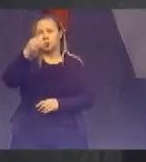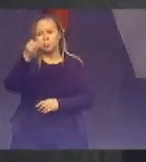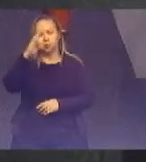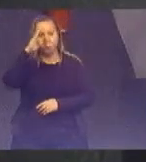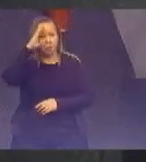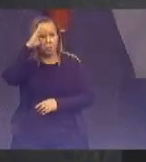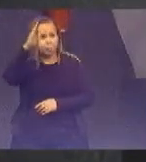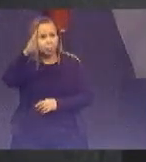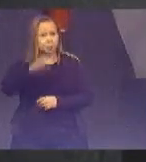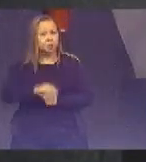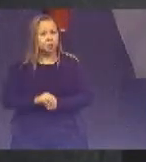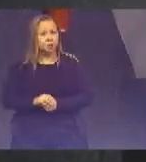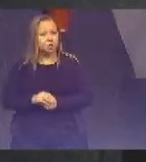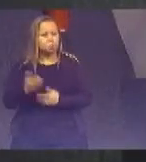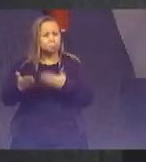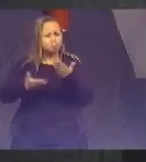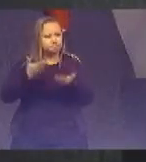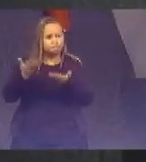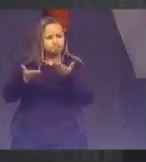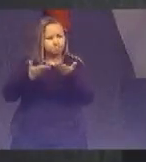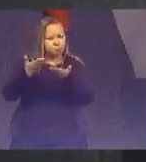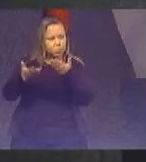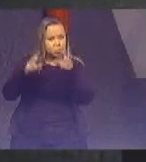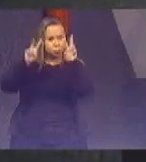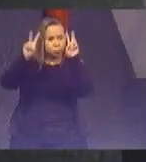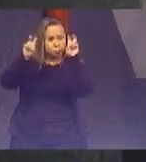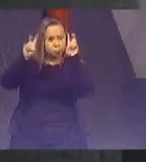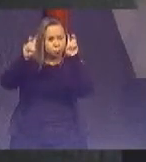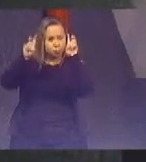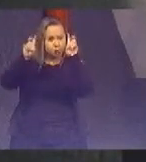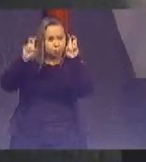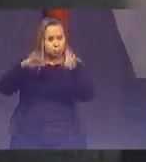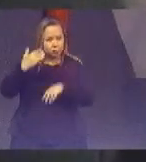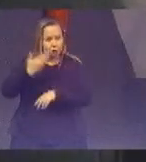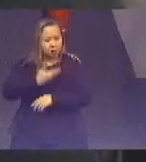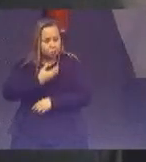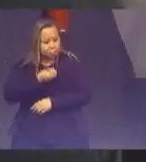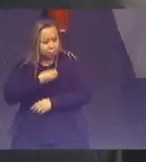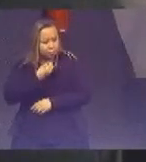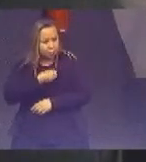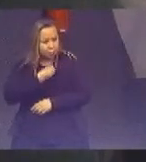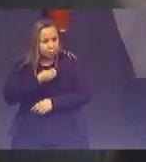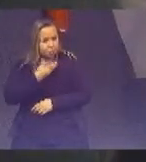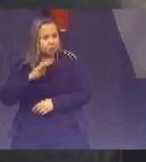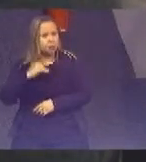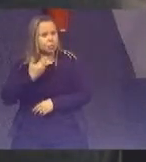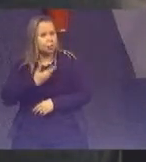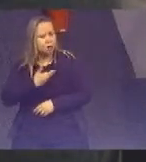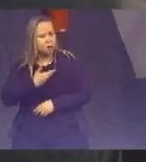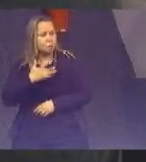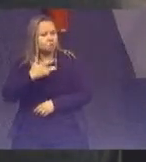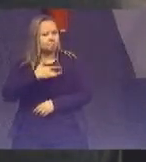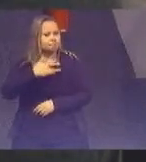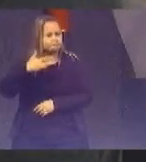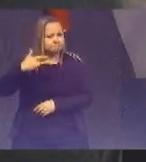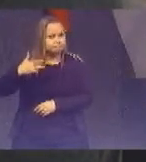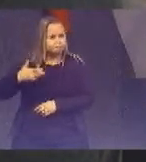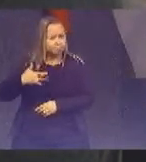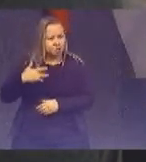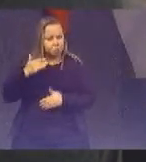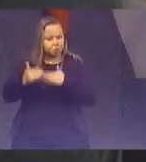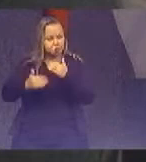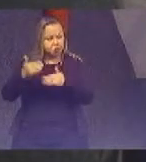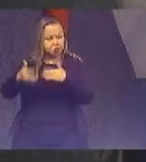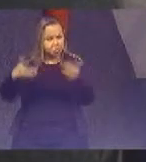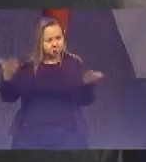para tratar de um assunto que é a nossa vida é a nossa saúde é a geração